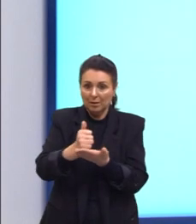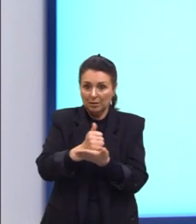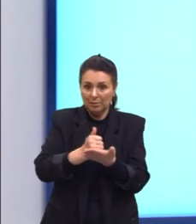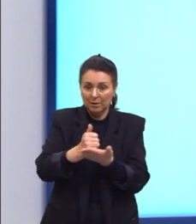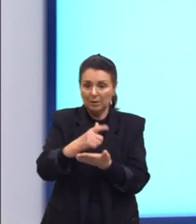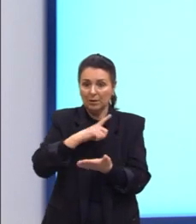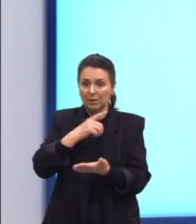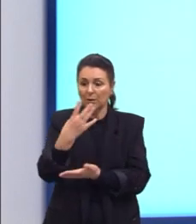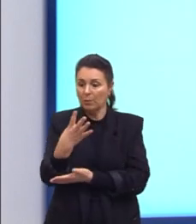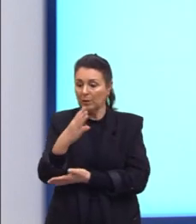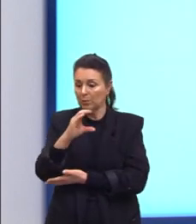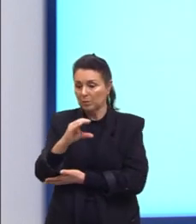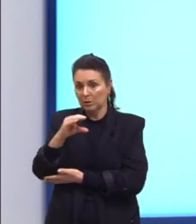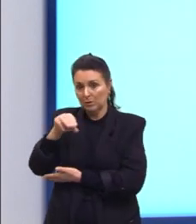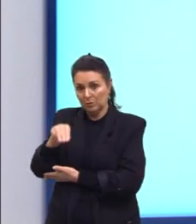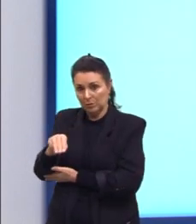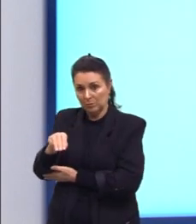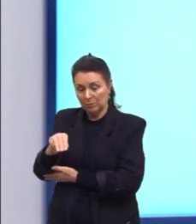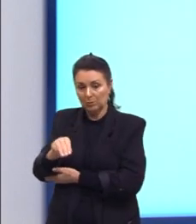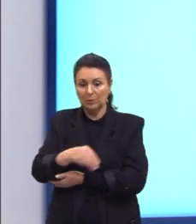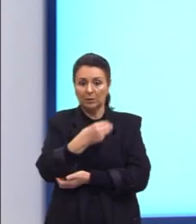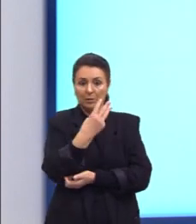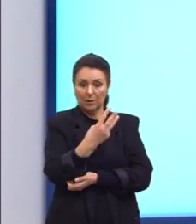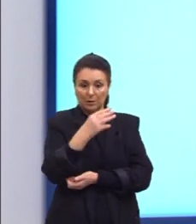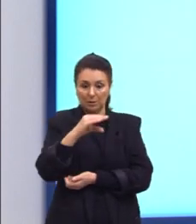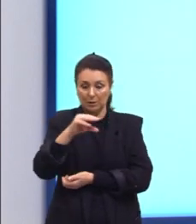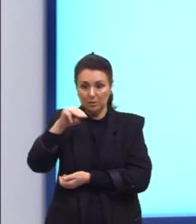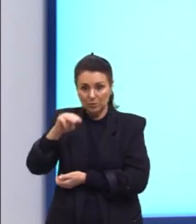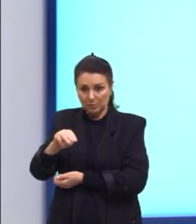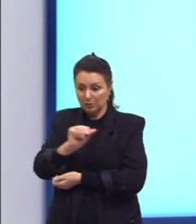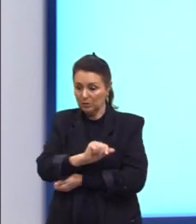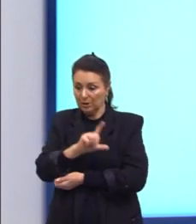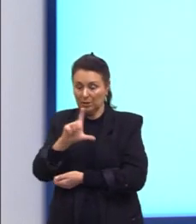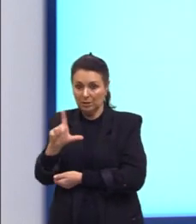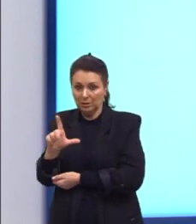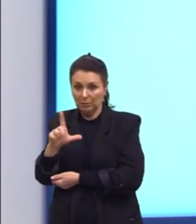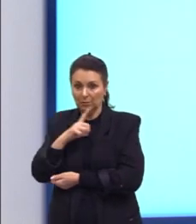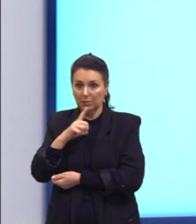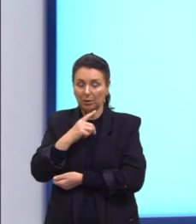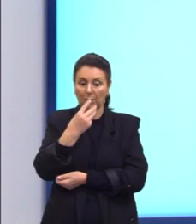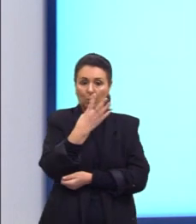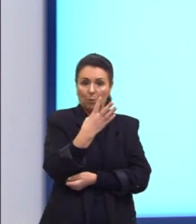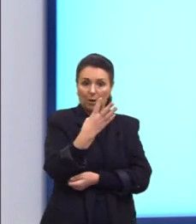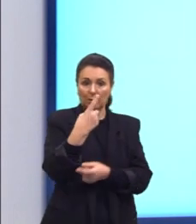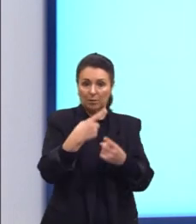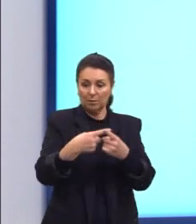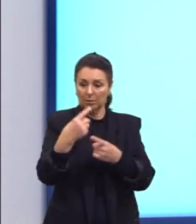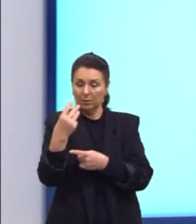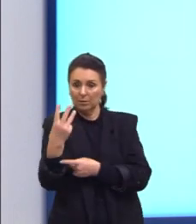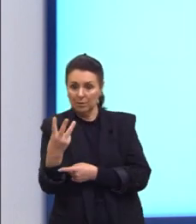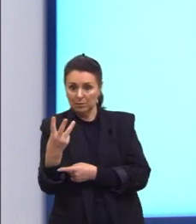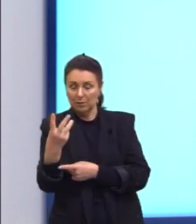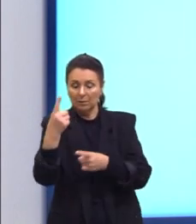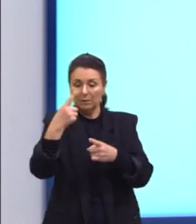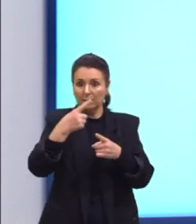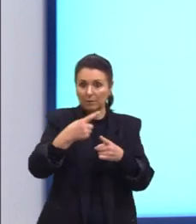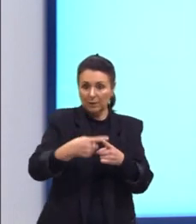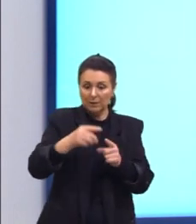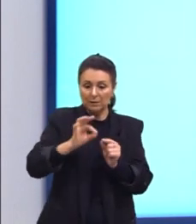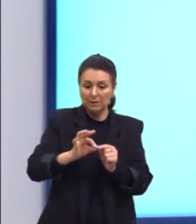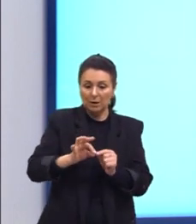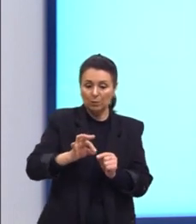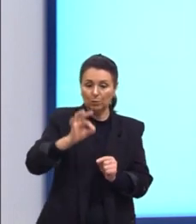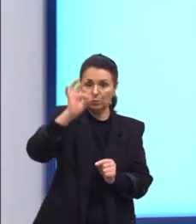nós temos 4 centímetros e 3 centímetros de lados. Então, seria 4 vezes 3, vezes a